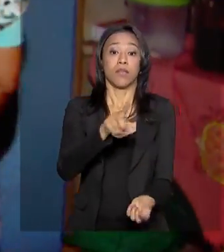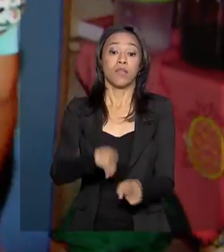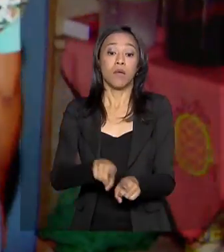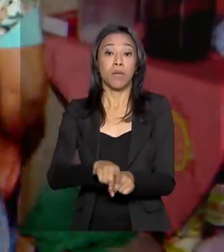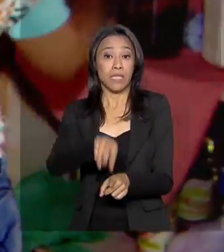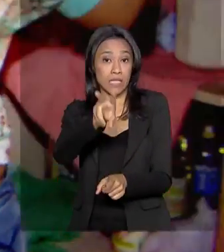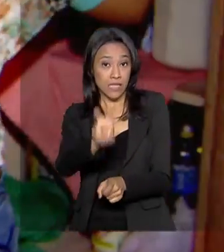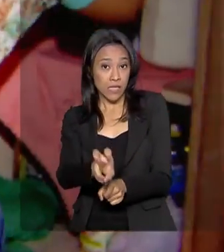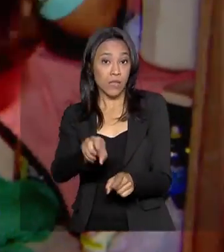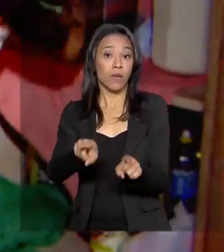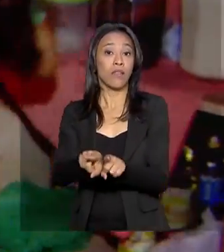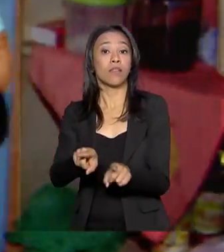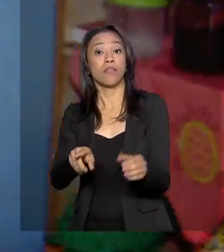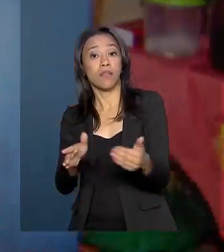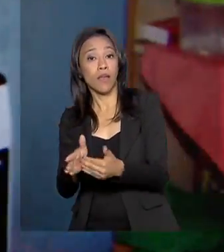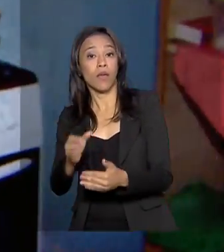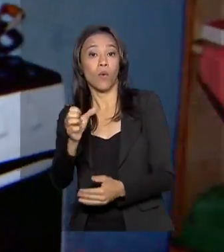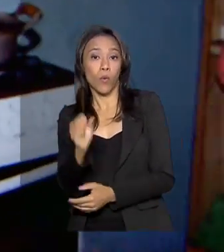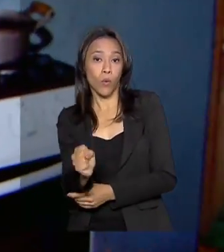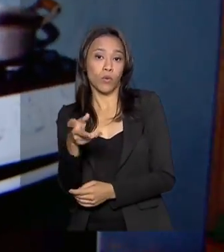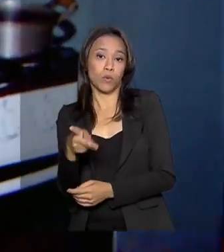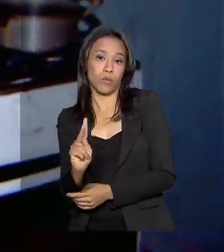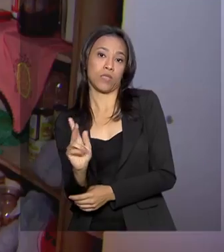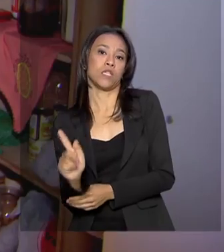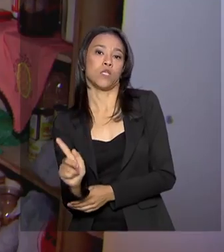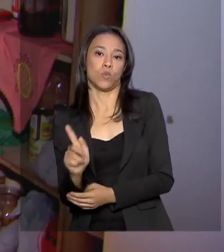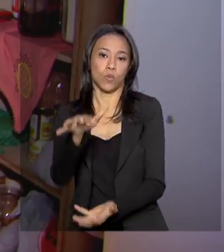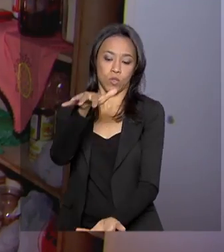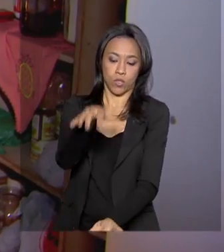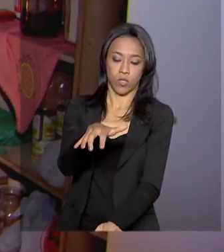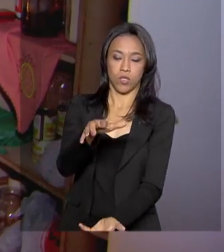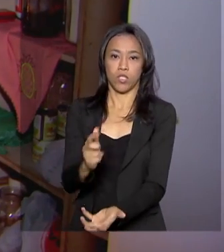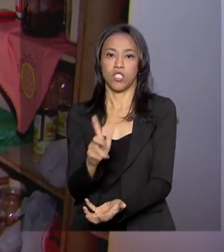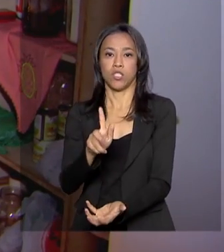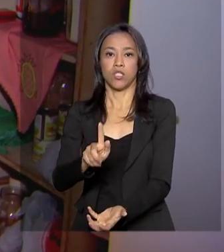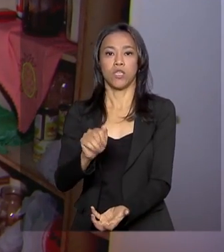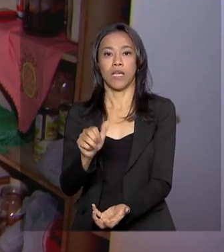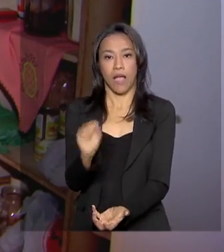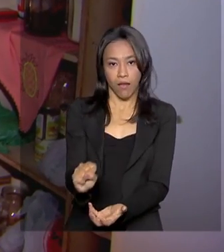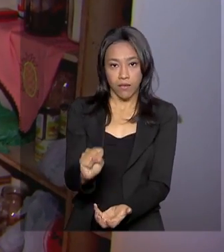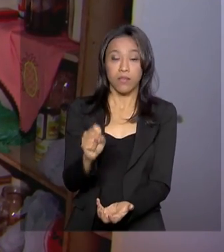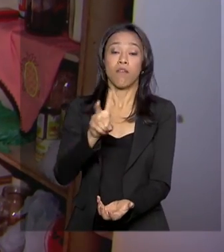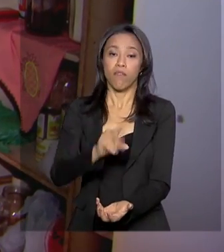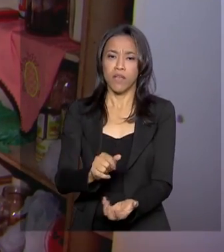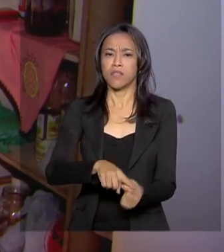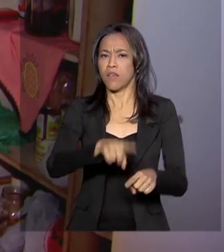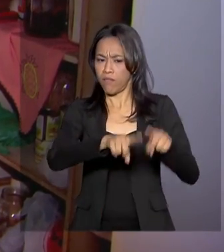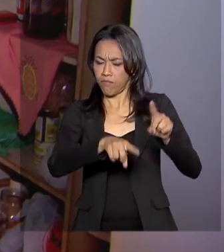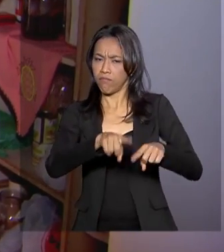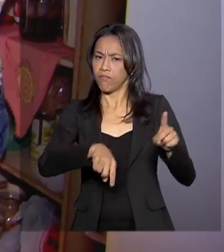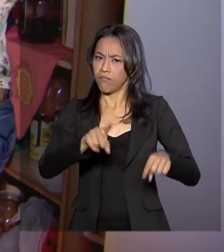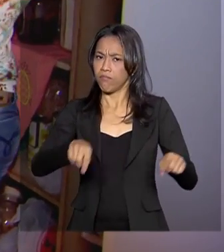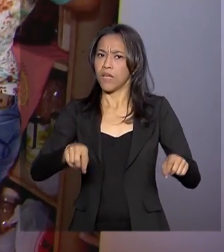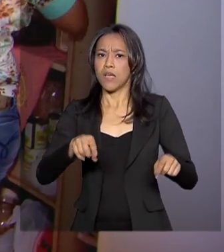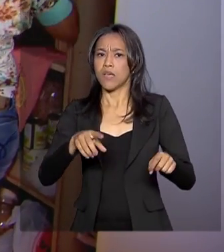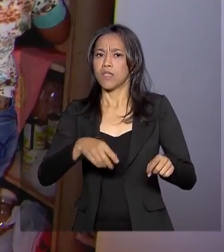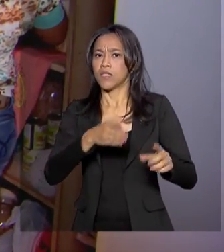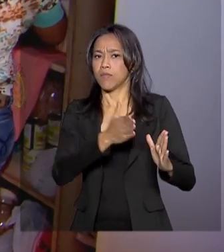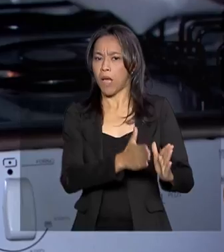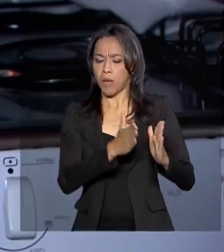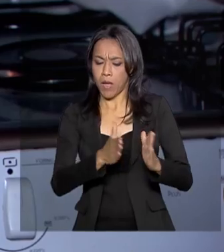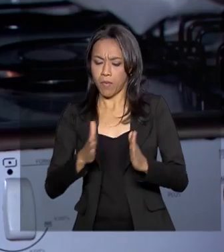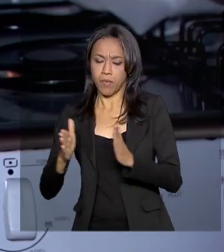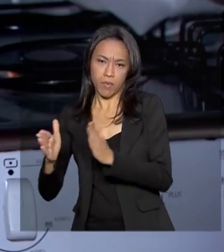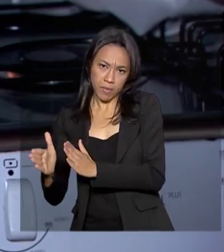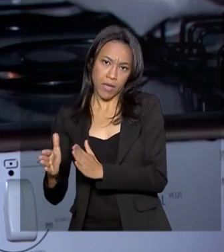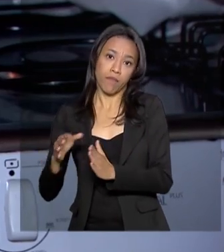como os de 5 e 8 quilos. A partir de agora, os preços passam a ser reajustados sem periodicidade definida, de acordo